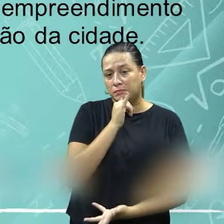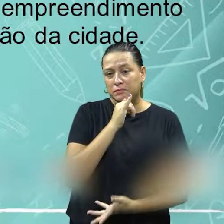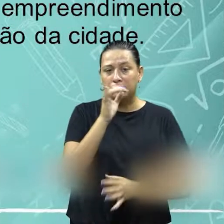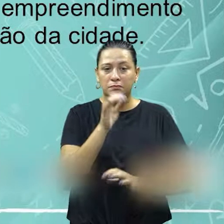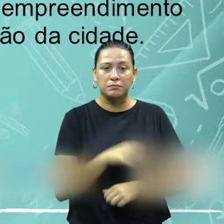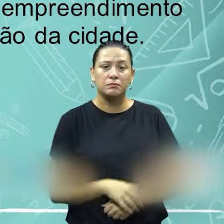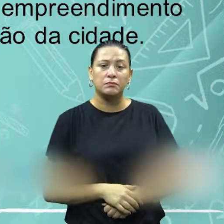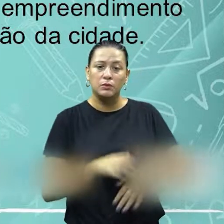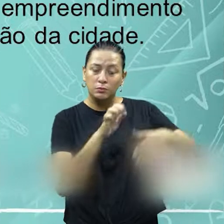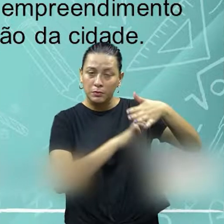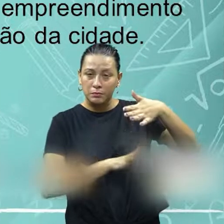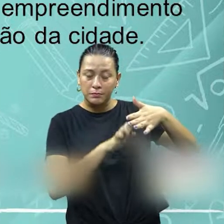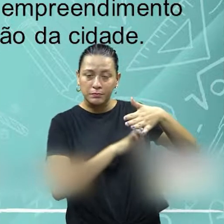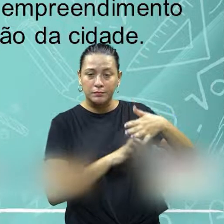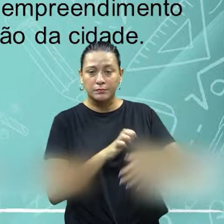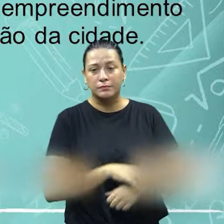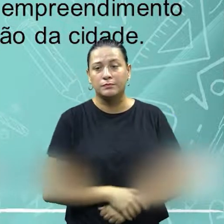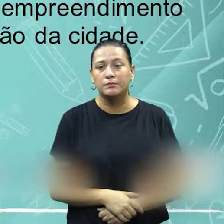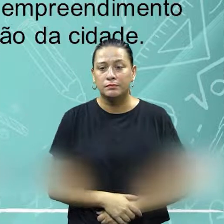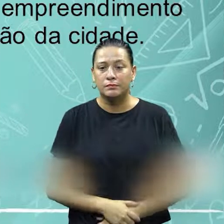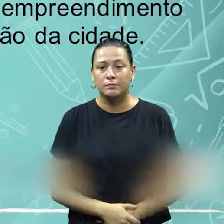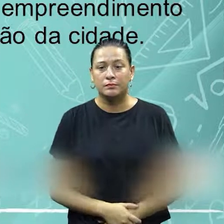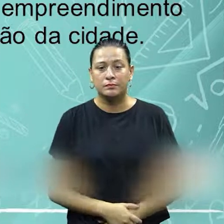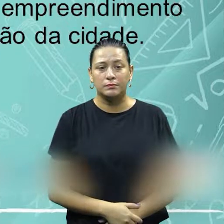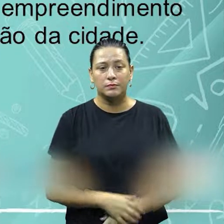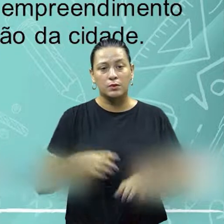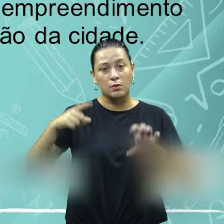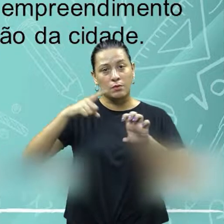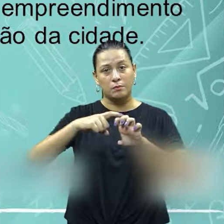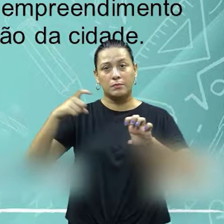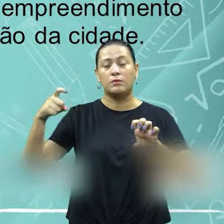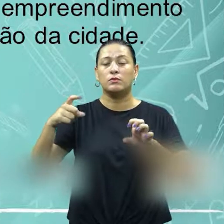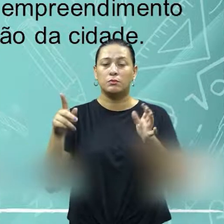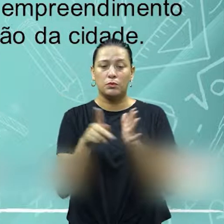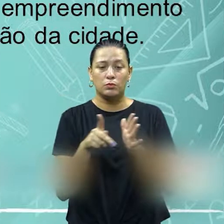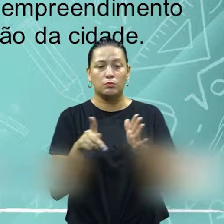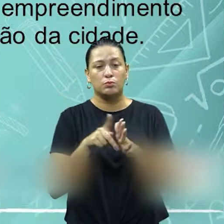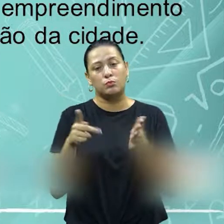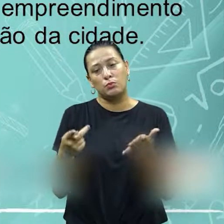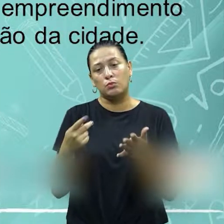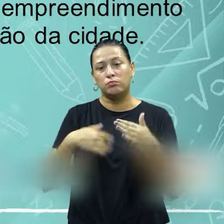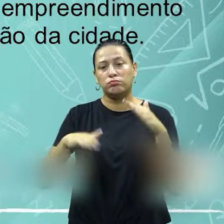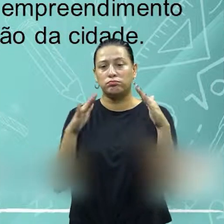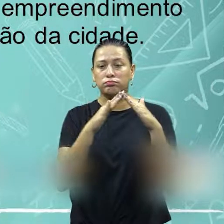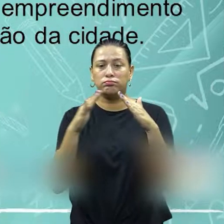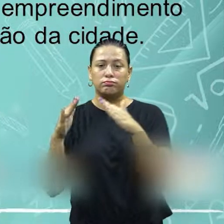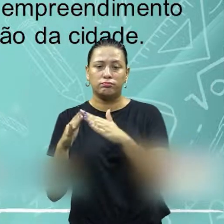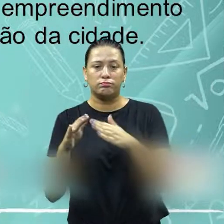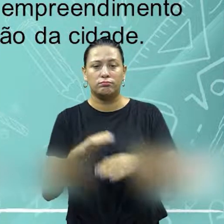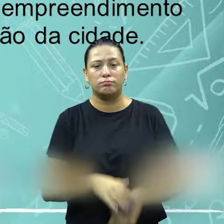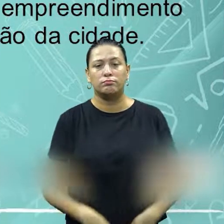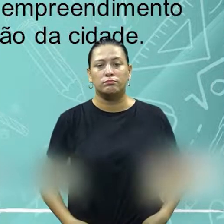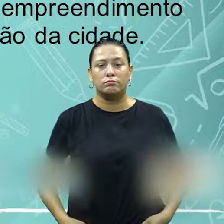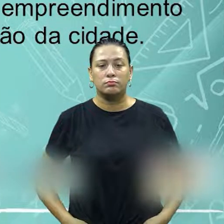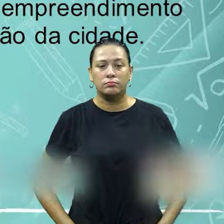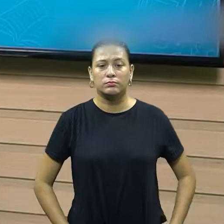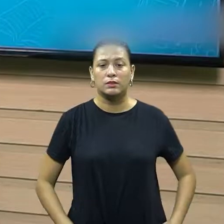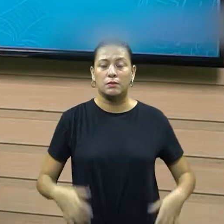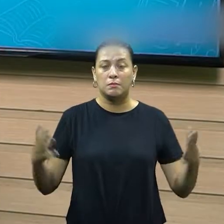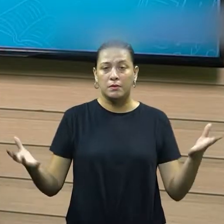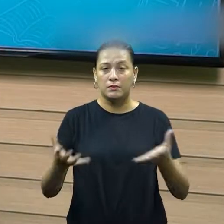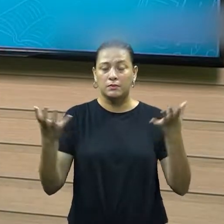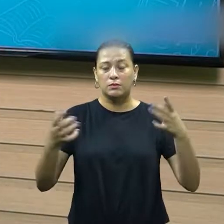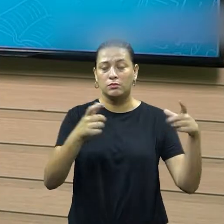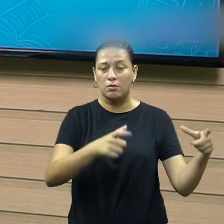é quando uma organização deseja realizar um empreendimento imobiliário para alavancar determinada região da cidade.